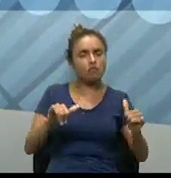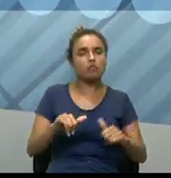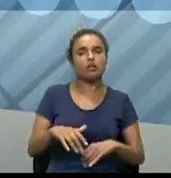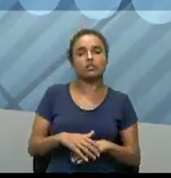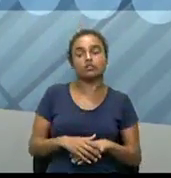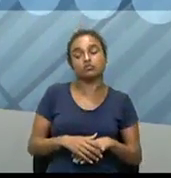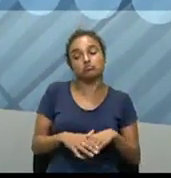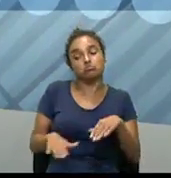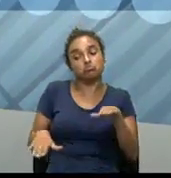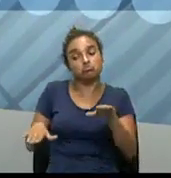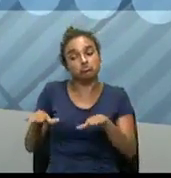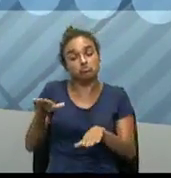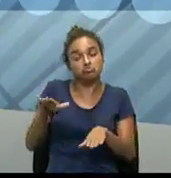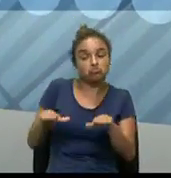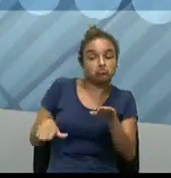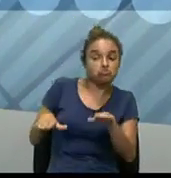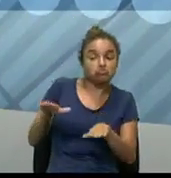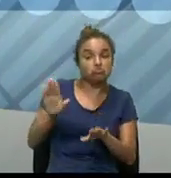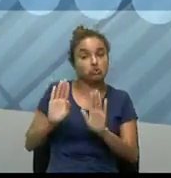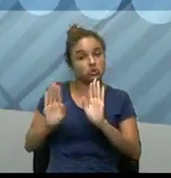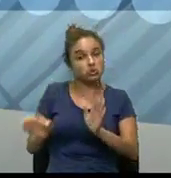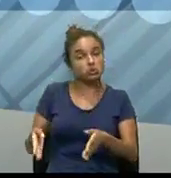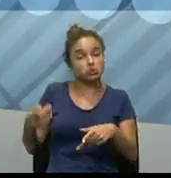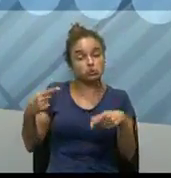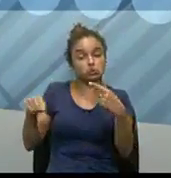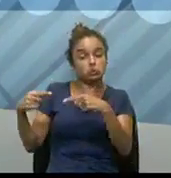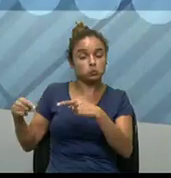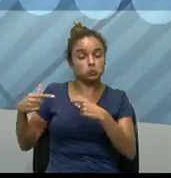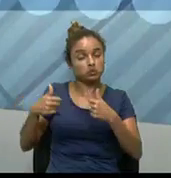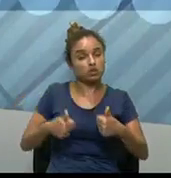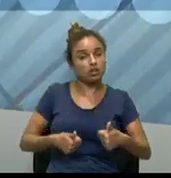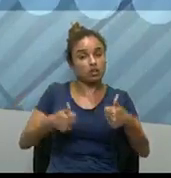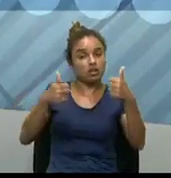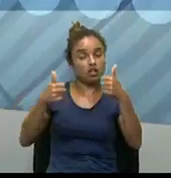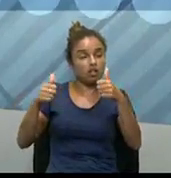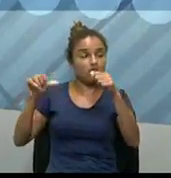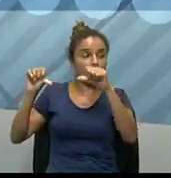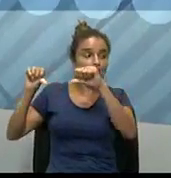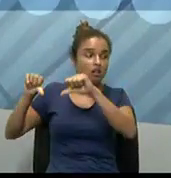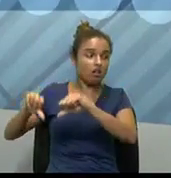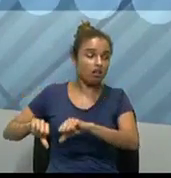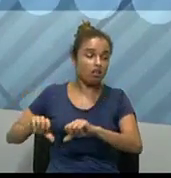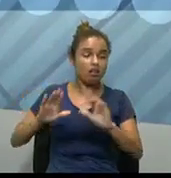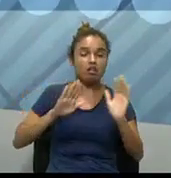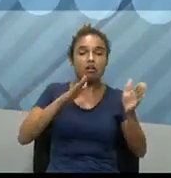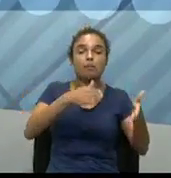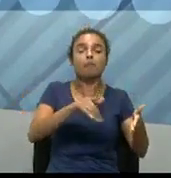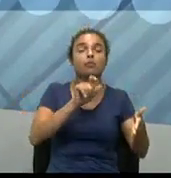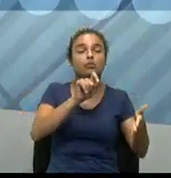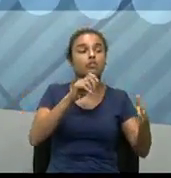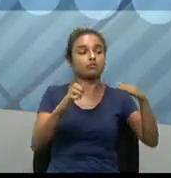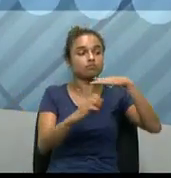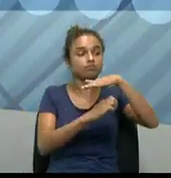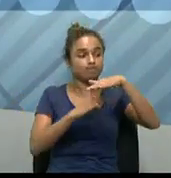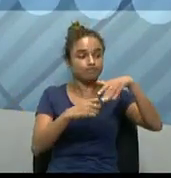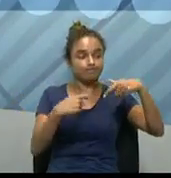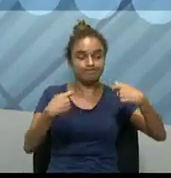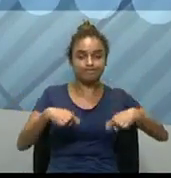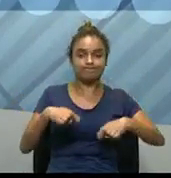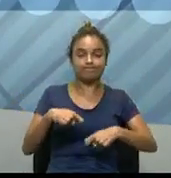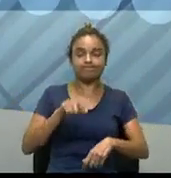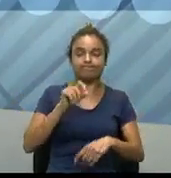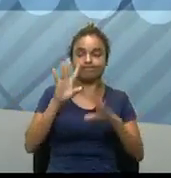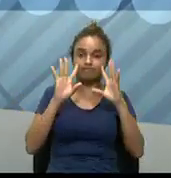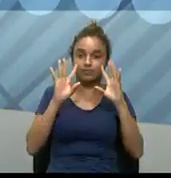assim, dependente aí, né? A gente já discutiu as vantagens, desvantagens, o que as empresas elas precisam, né? Então,